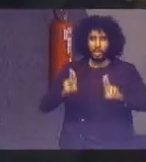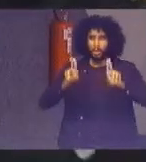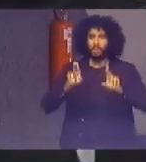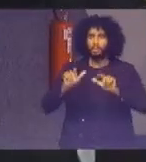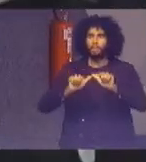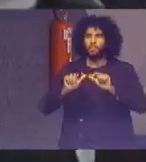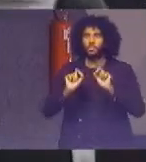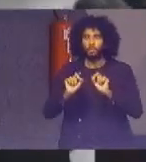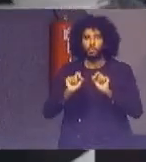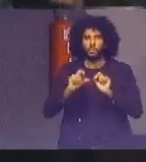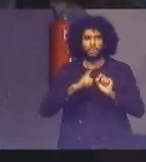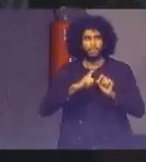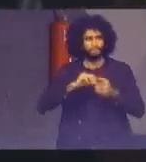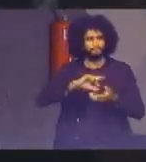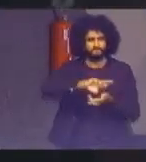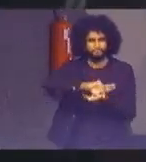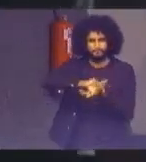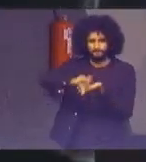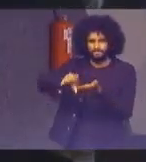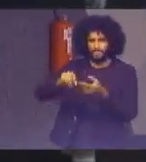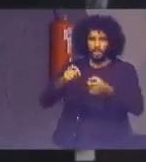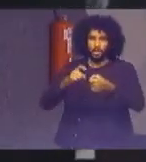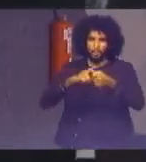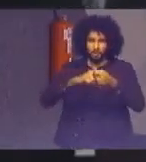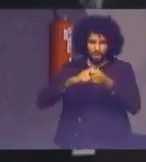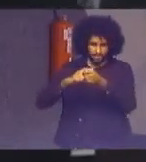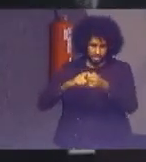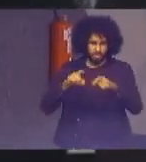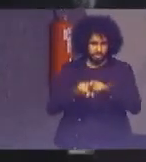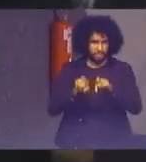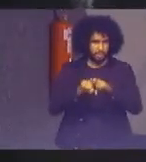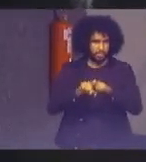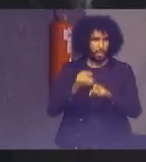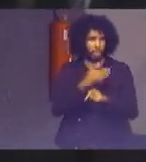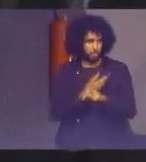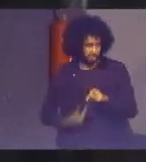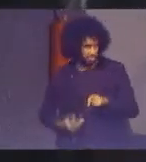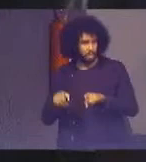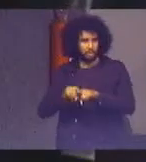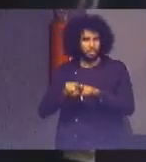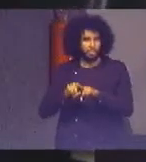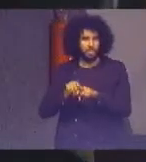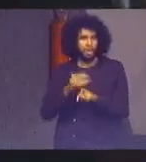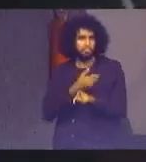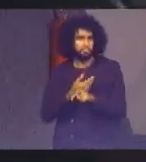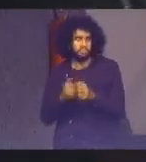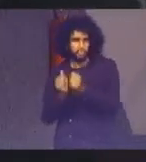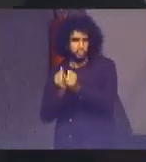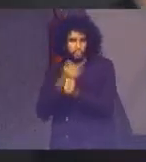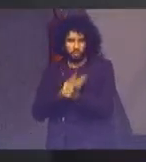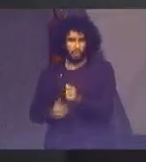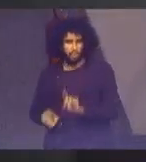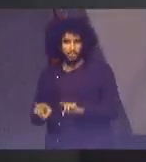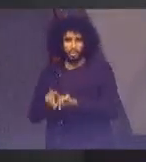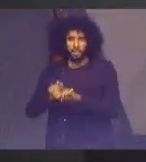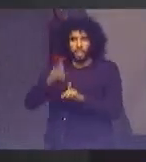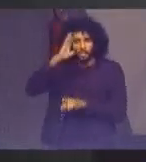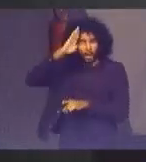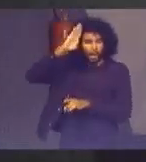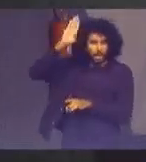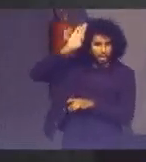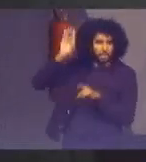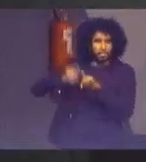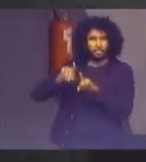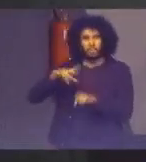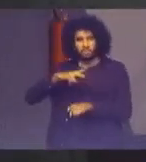ampla gama de parceiros de setores governamental, não governamental, acadêmico e privado, em torno de